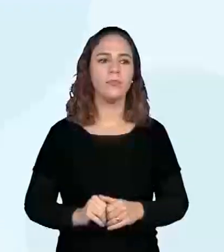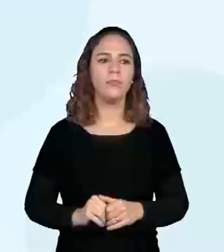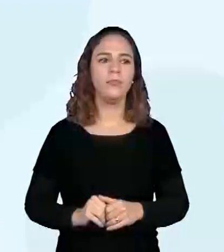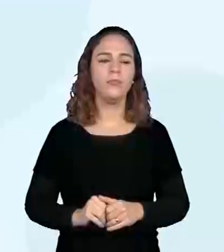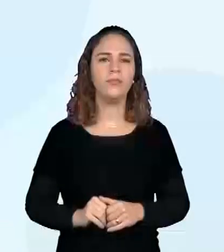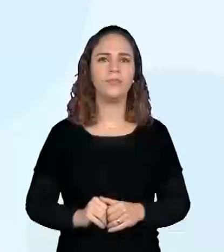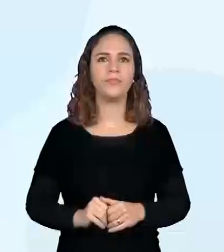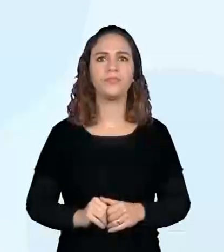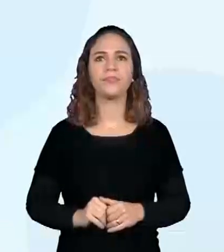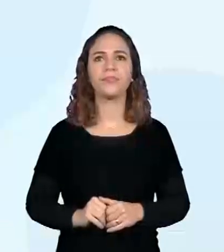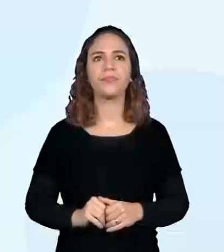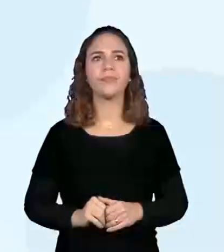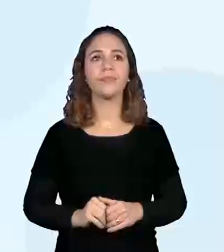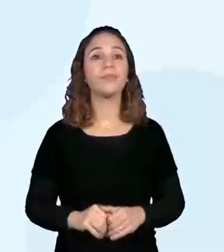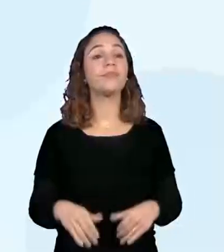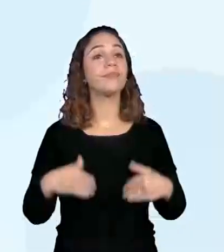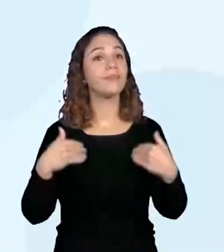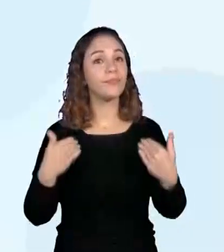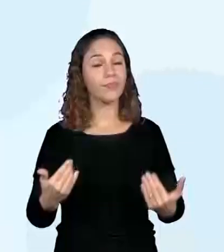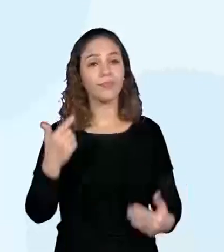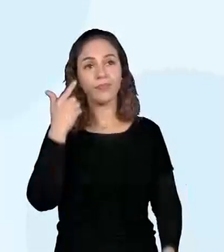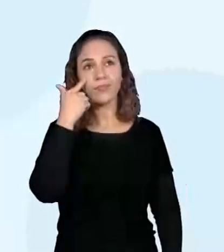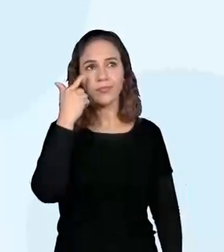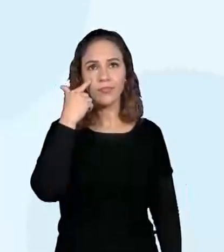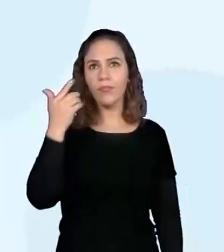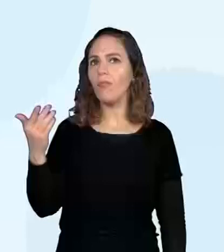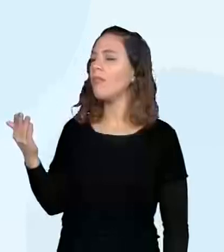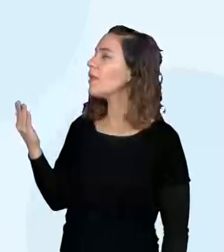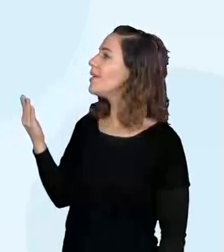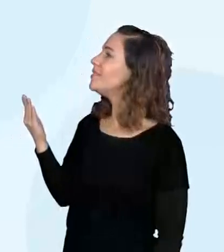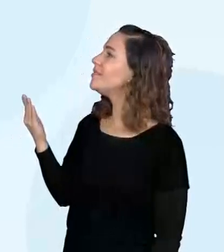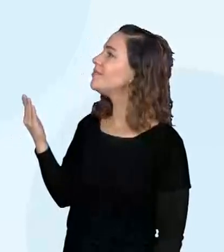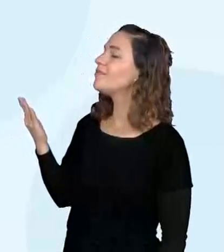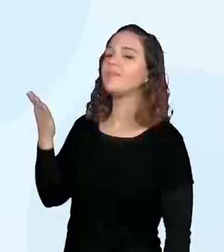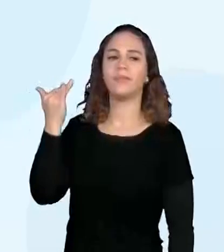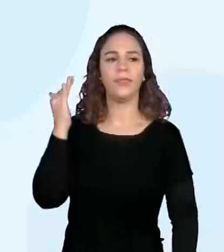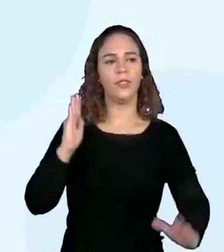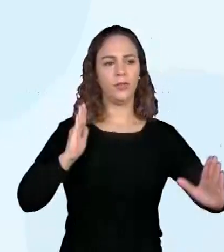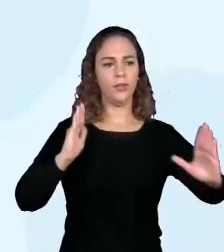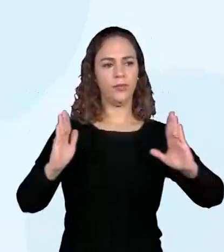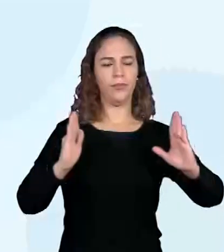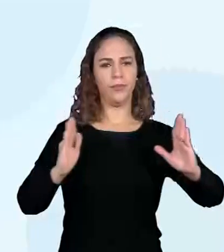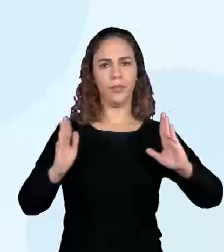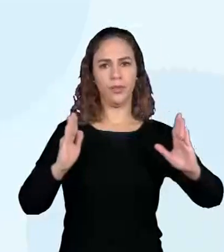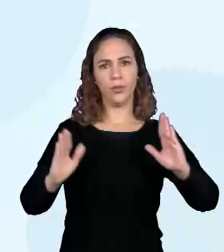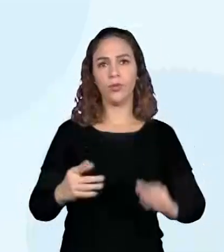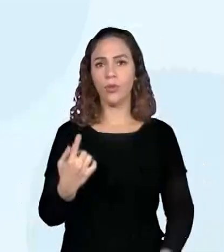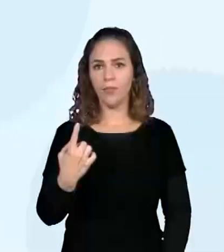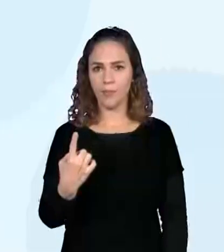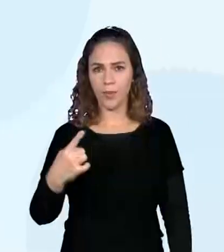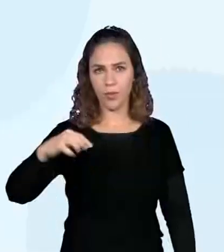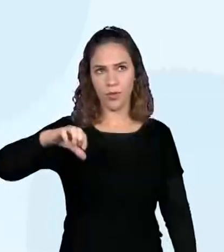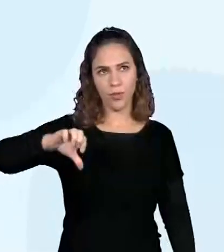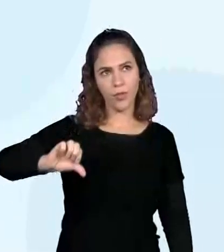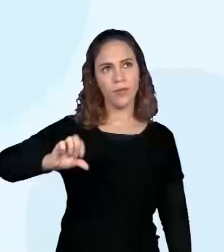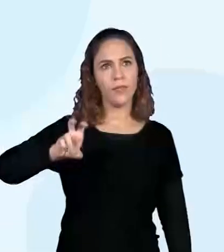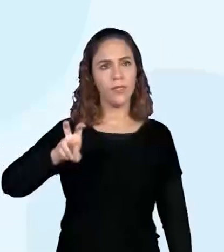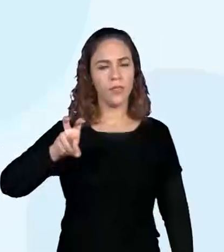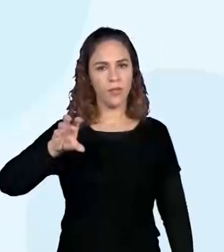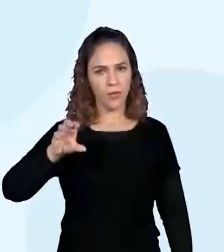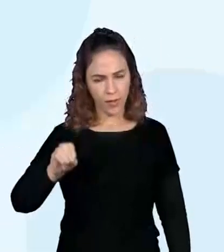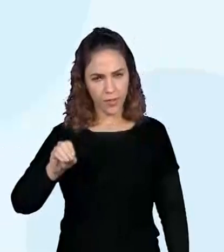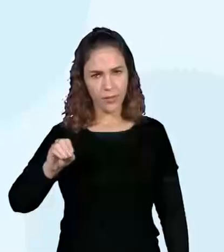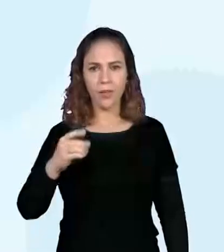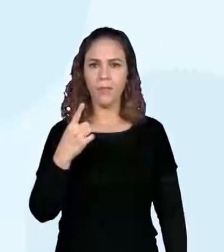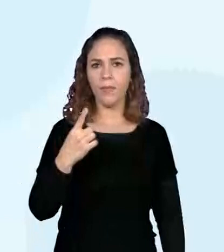Com o auge da industrialização do Brasil, entre as décadas de 1950 e 1970, houve um grande